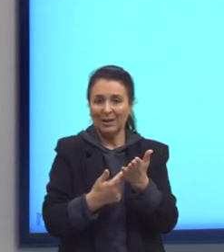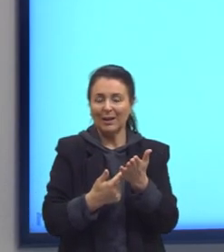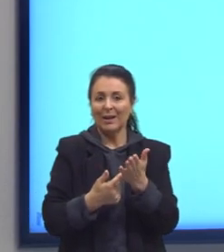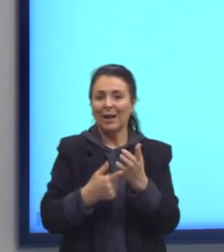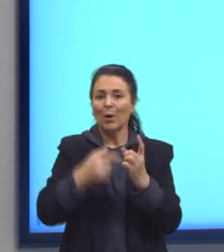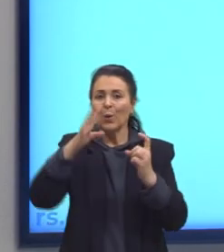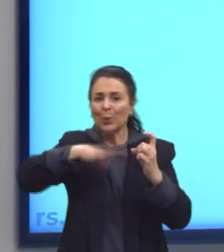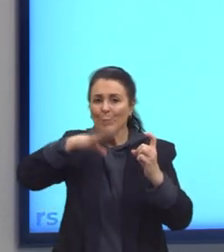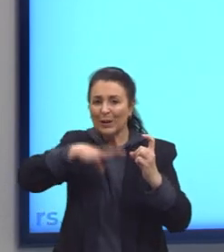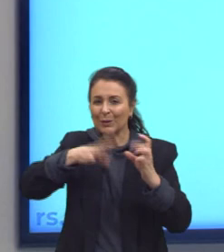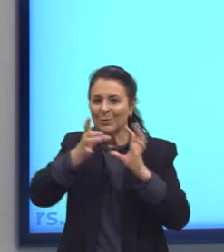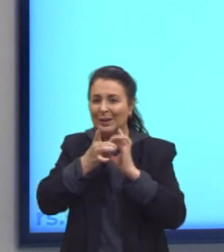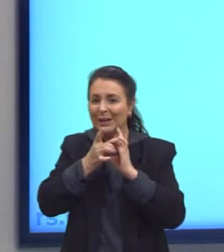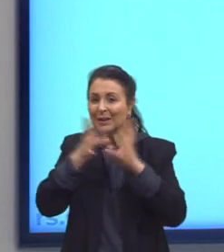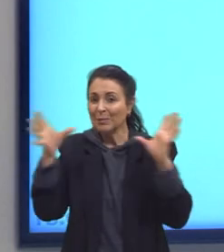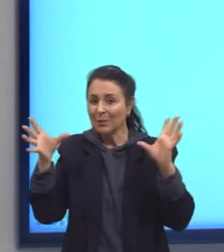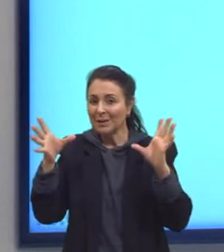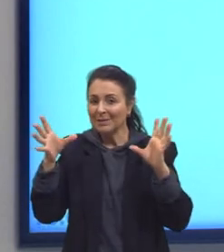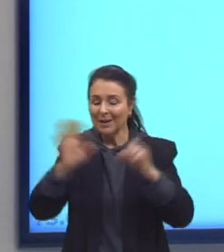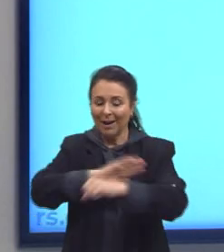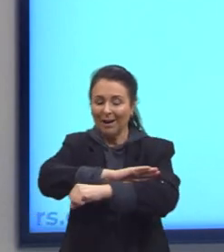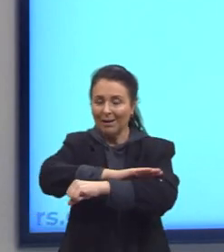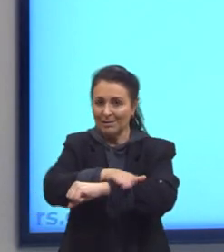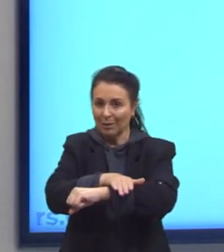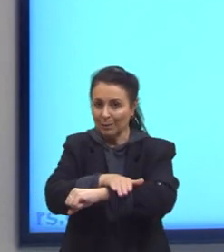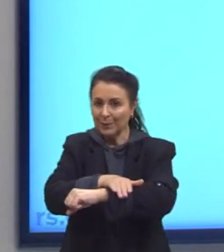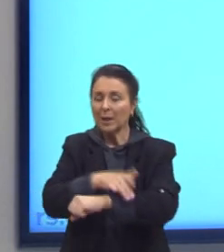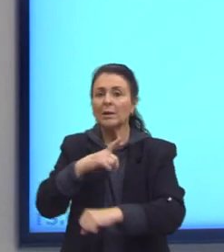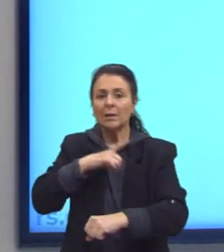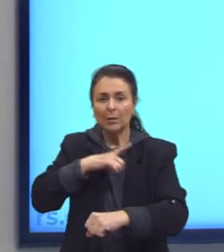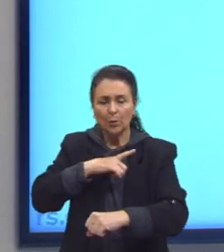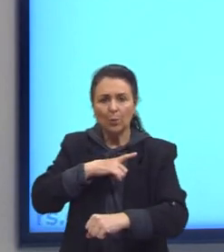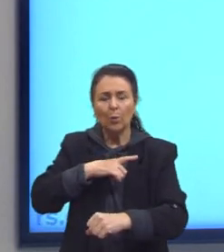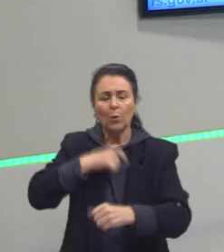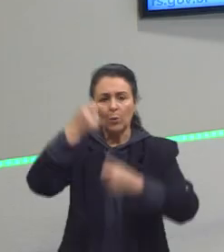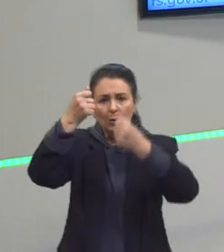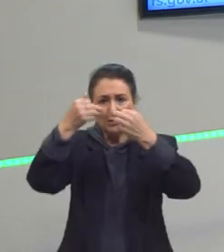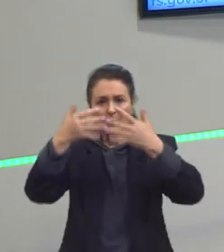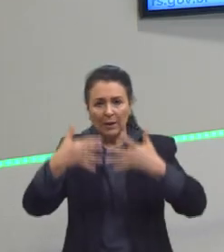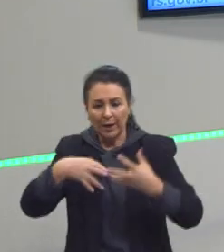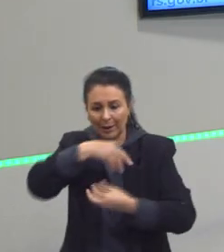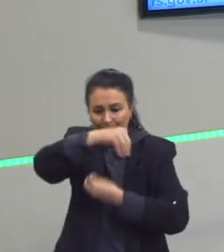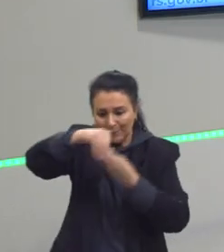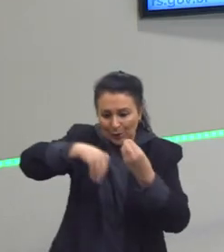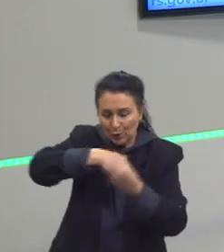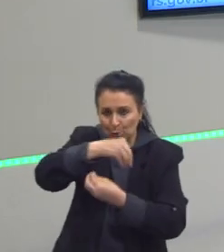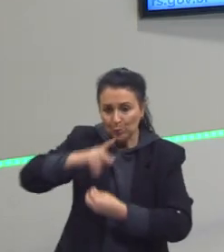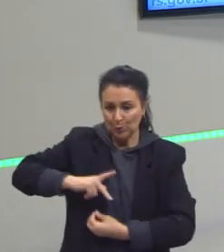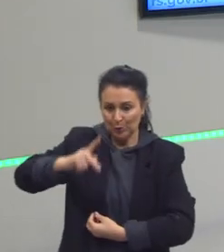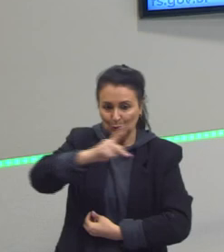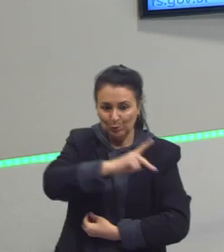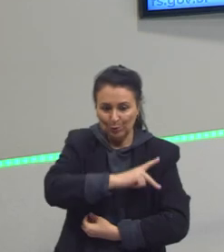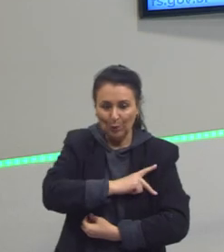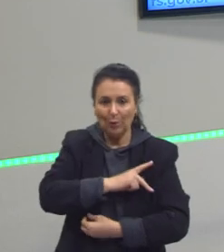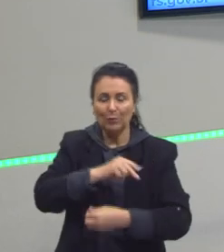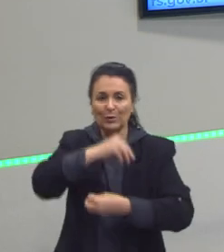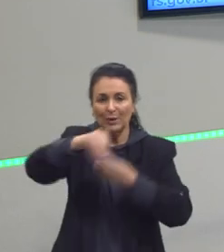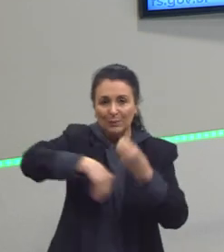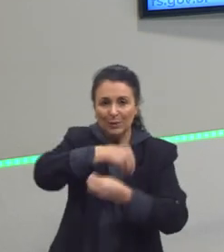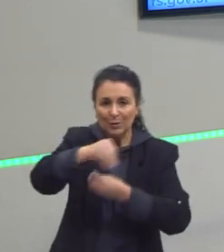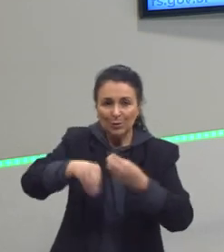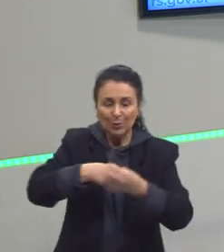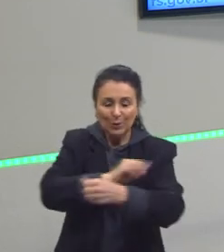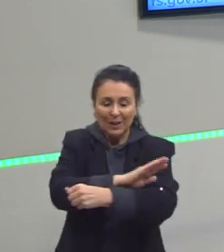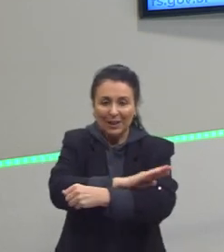democracia racial. Ele tentou explicar que a miscigenação entre brancos, índios,